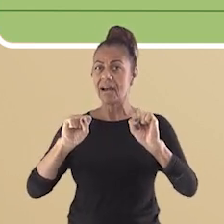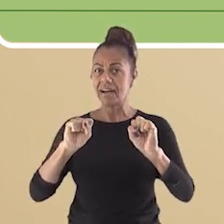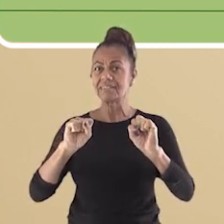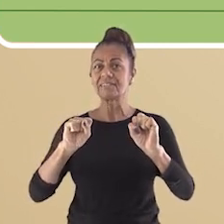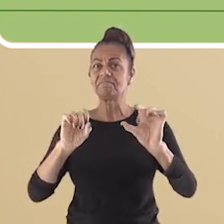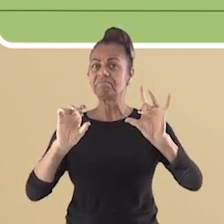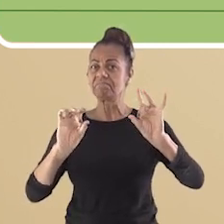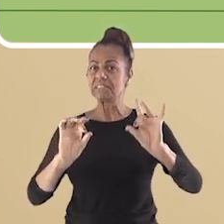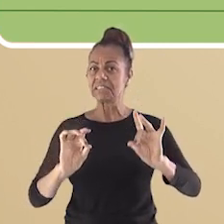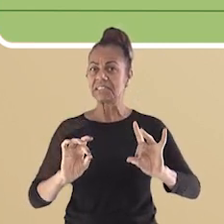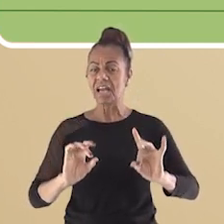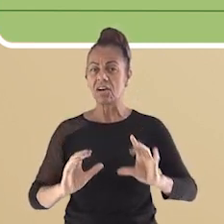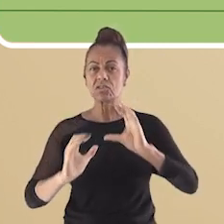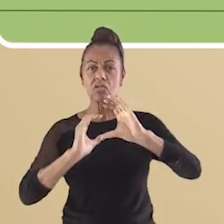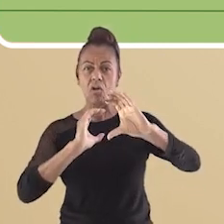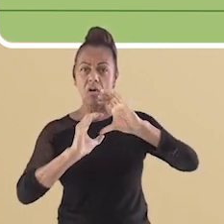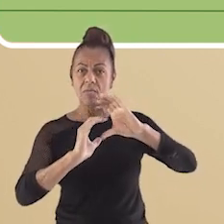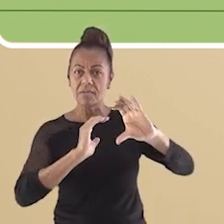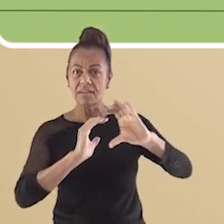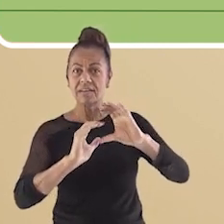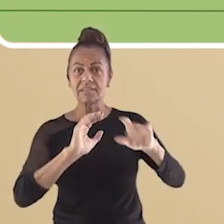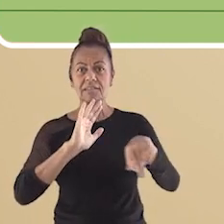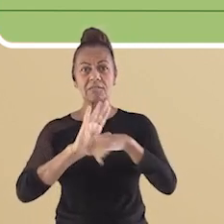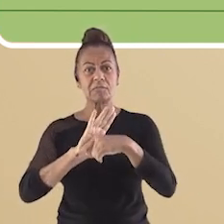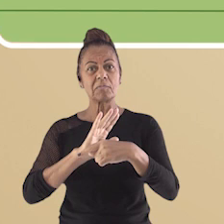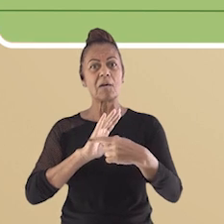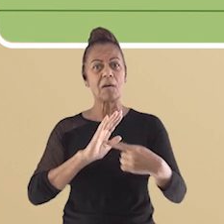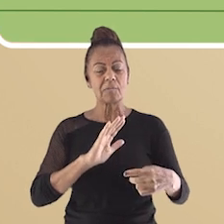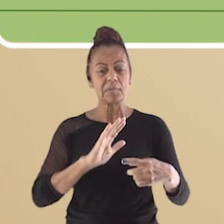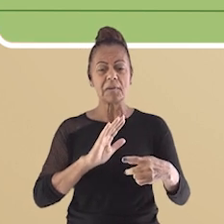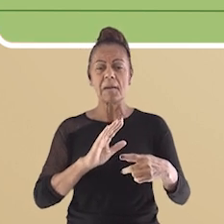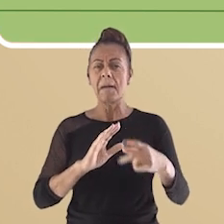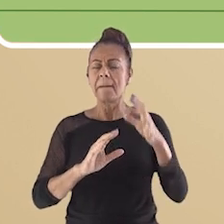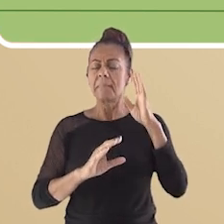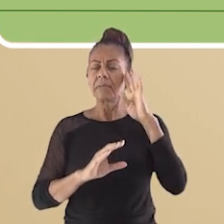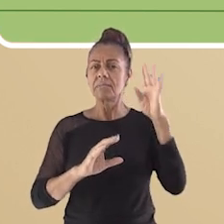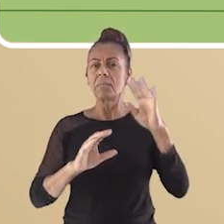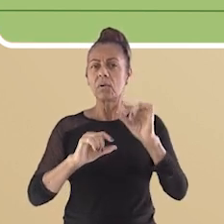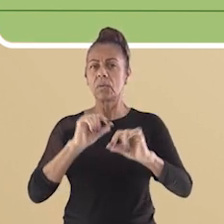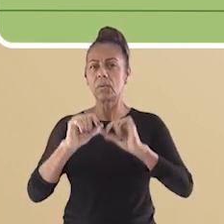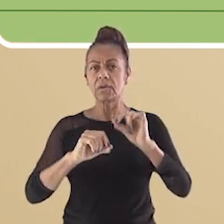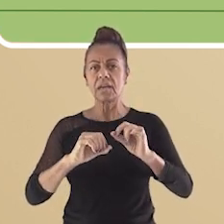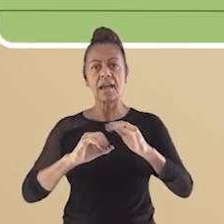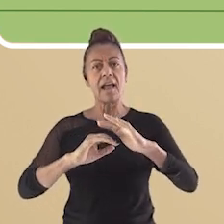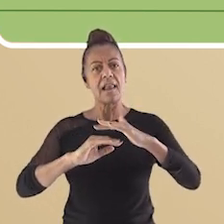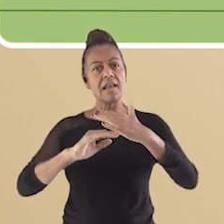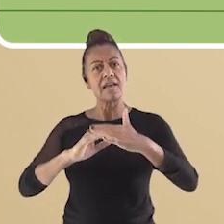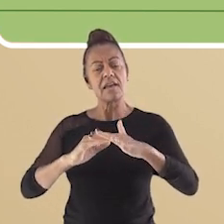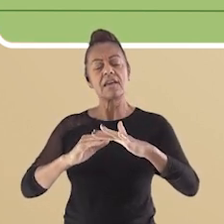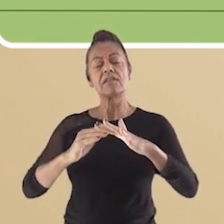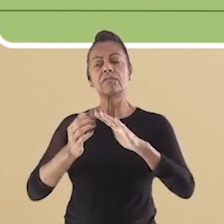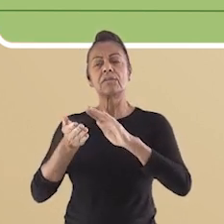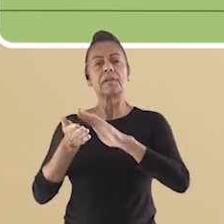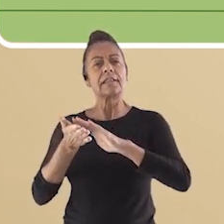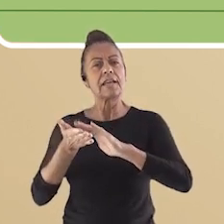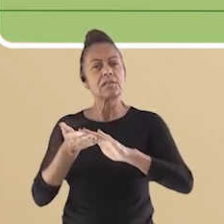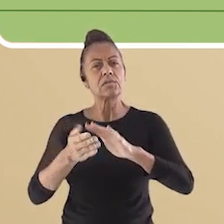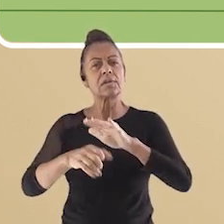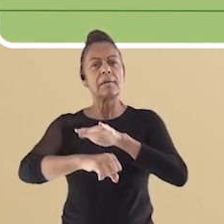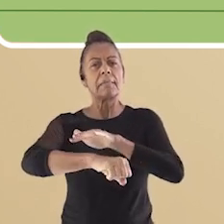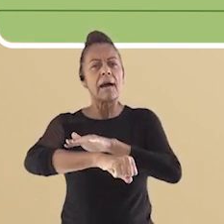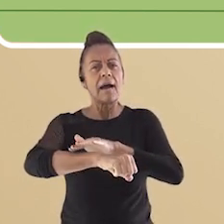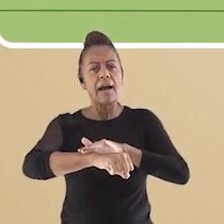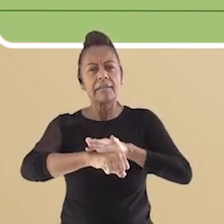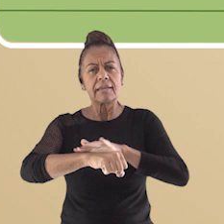principalmente através de cores, relevos e texturas. De maneira visual ou através do toque,